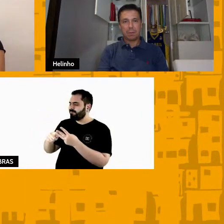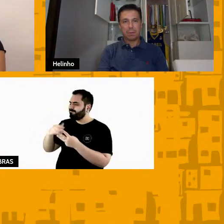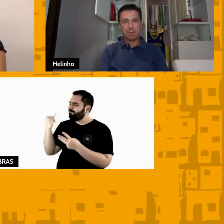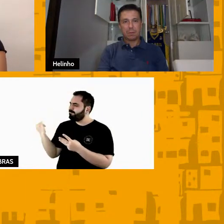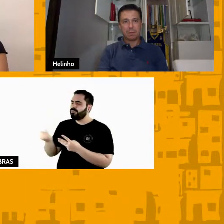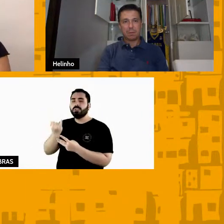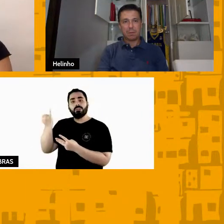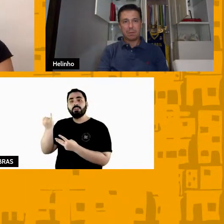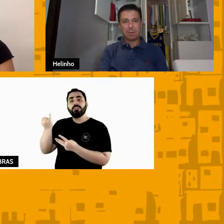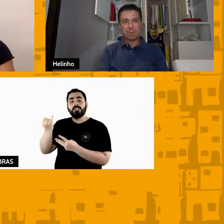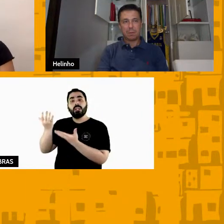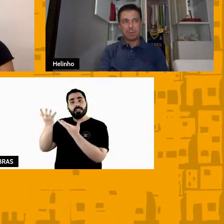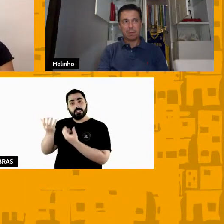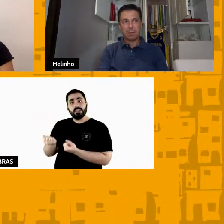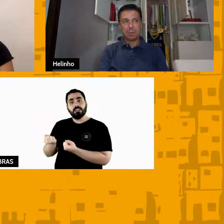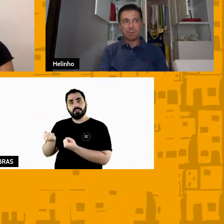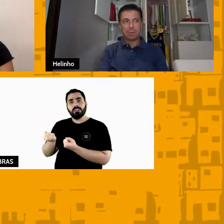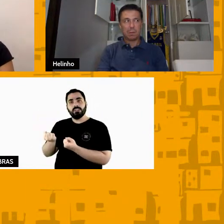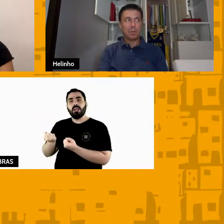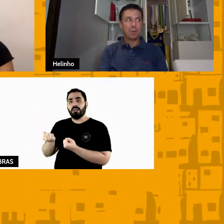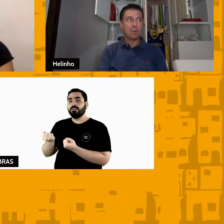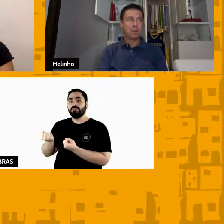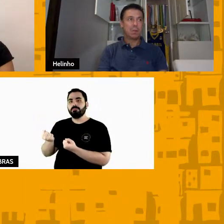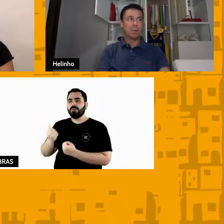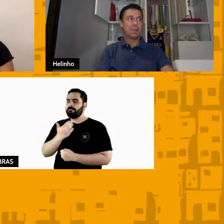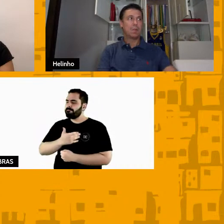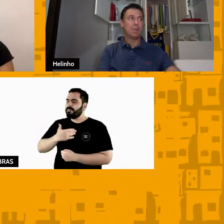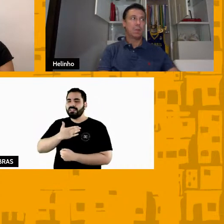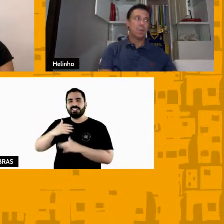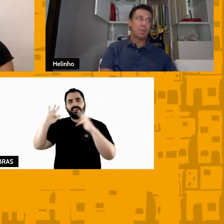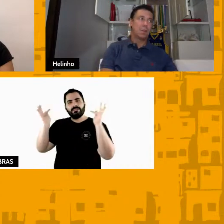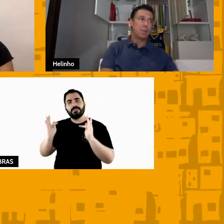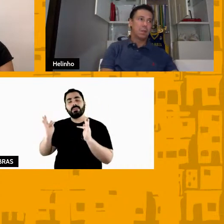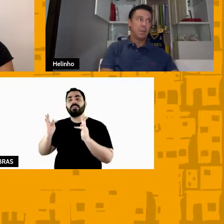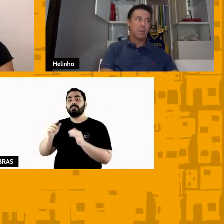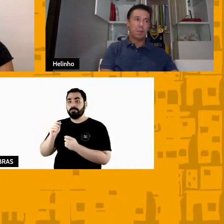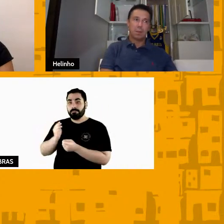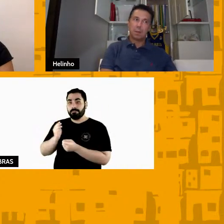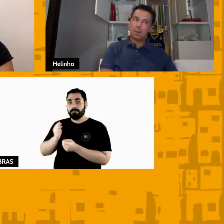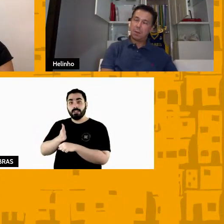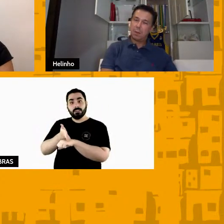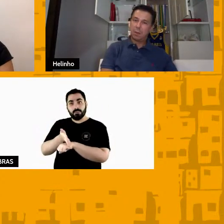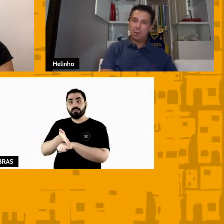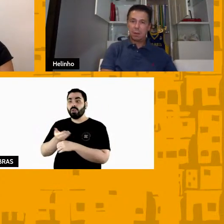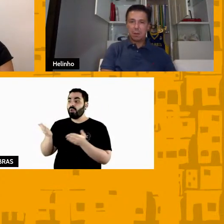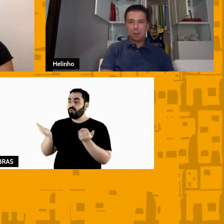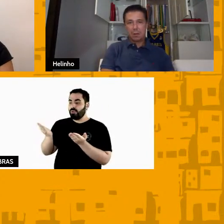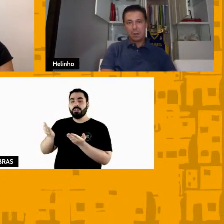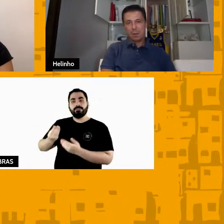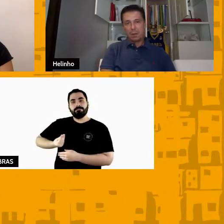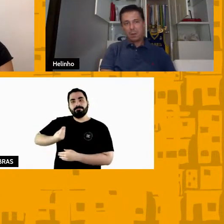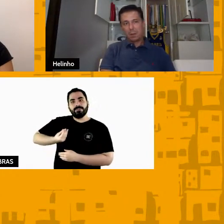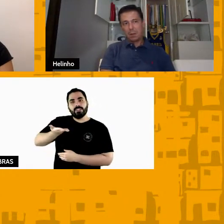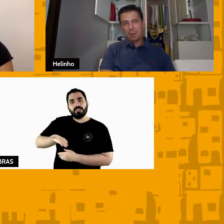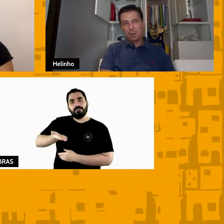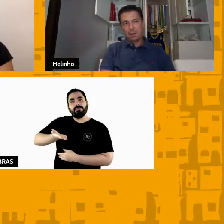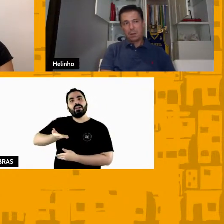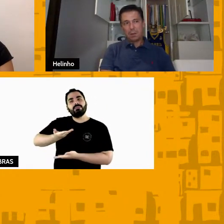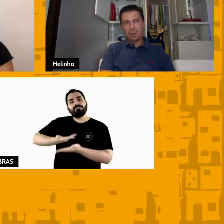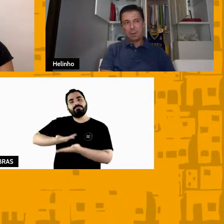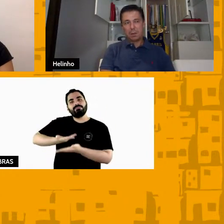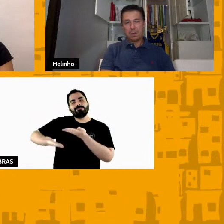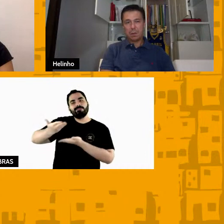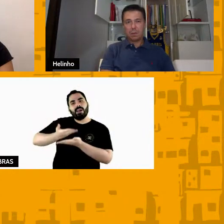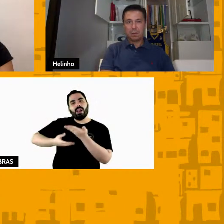nos atenderam, assim, com o maior prazer, com alegria, e estão aqui hoje para dividir um pouco da sua experiência, dessa